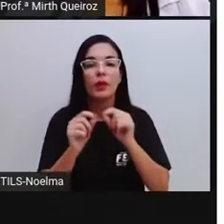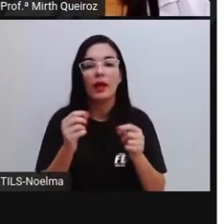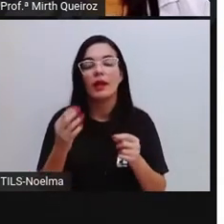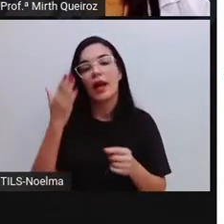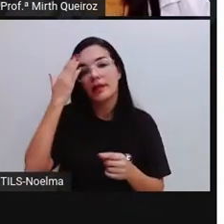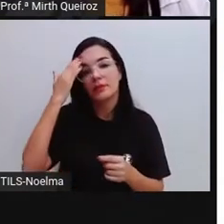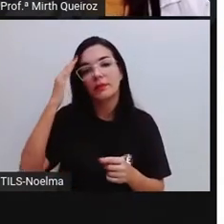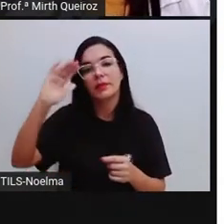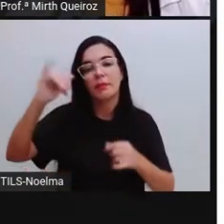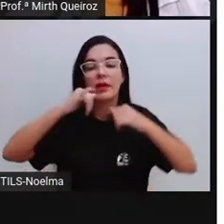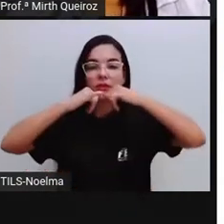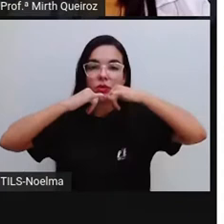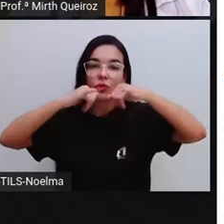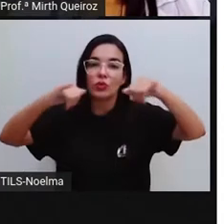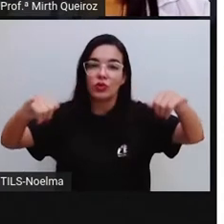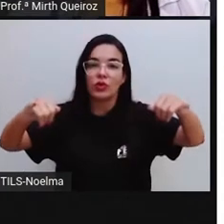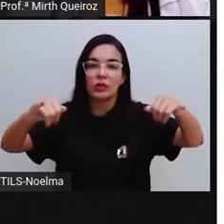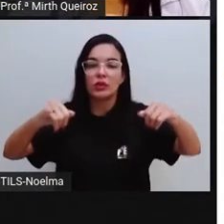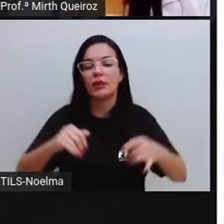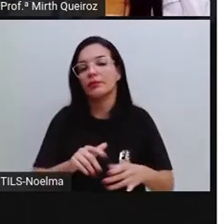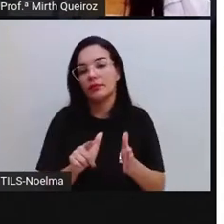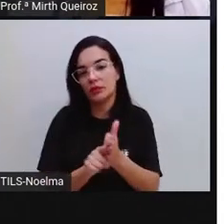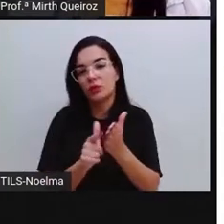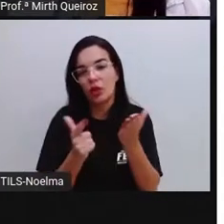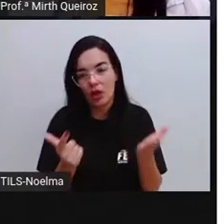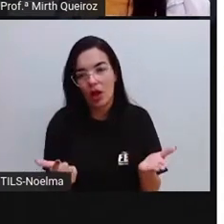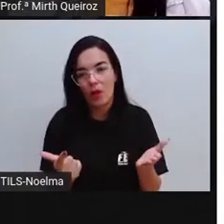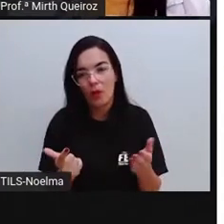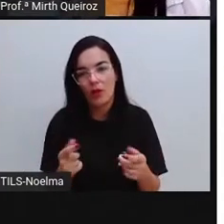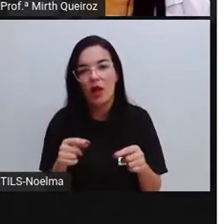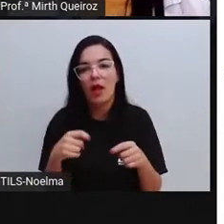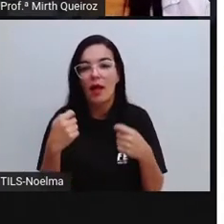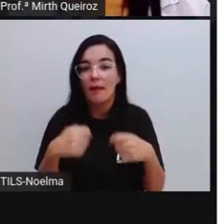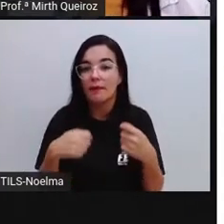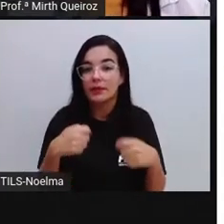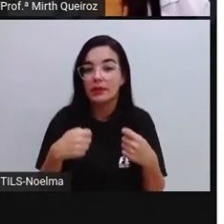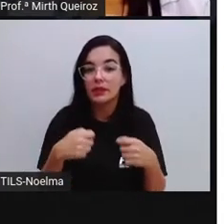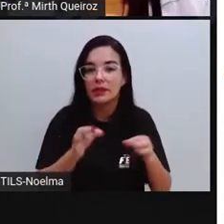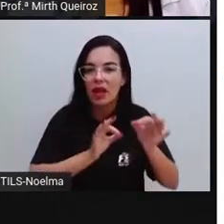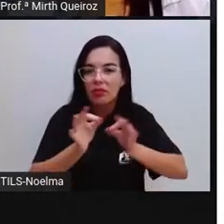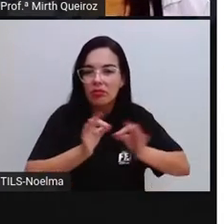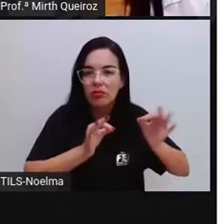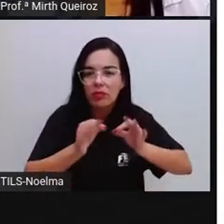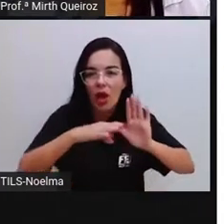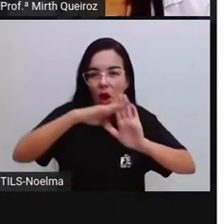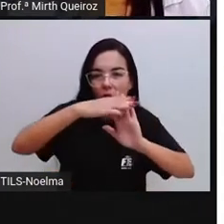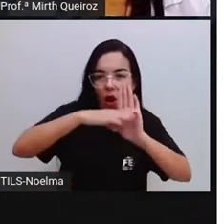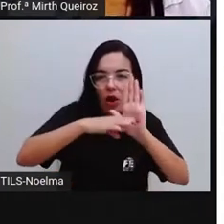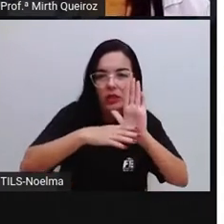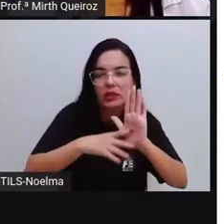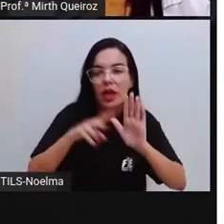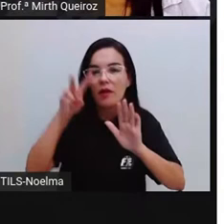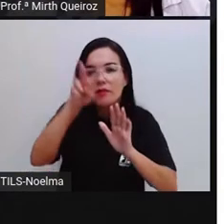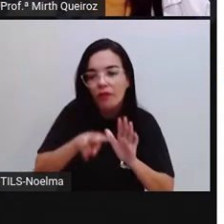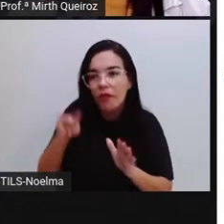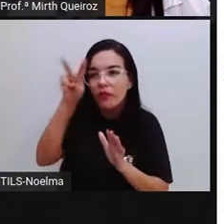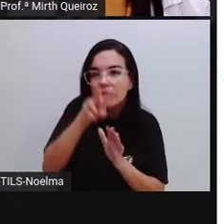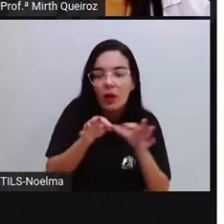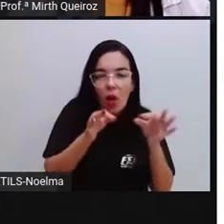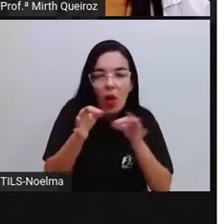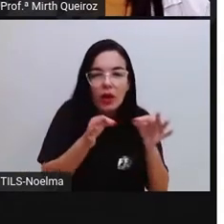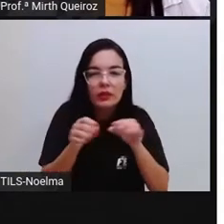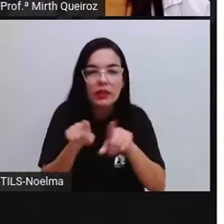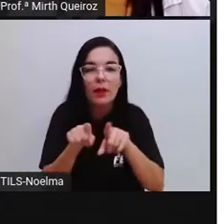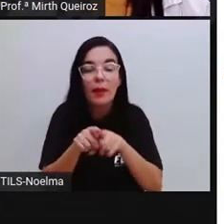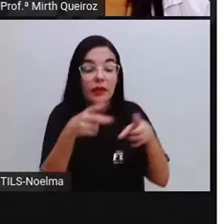principais aí do veículo, devendo ser bem diagramada e visualmente organizada para chamar